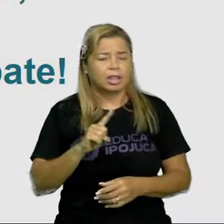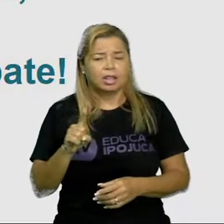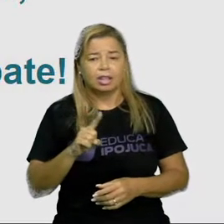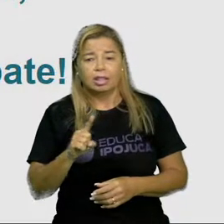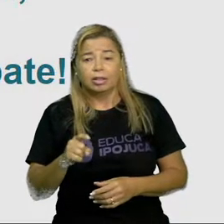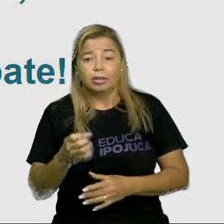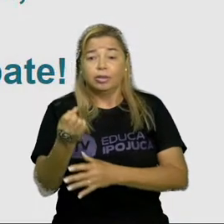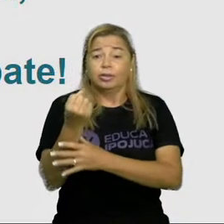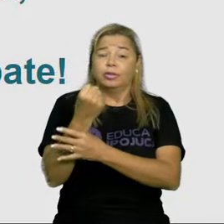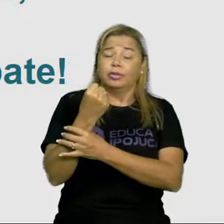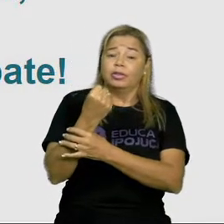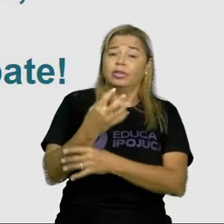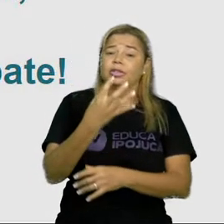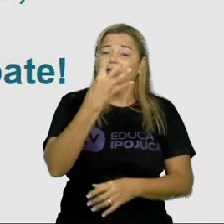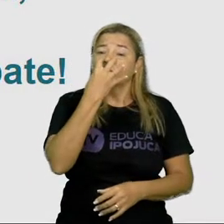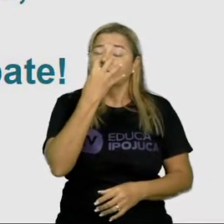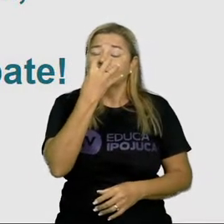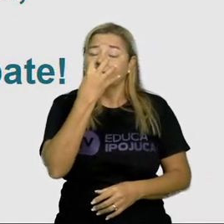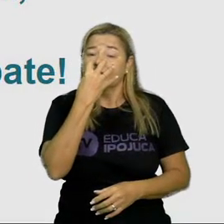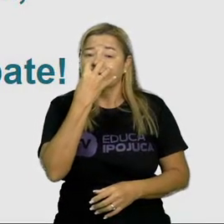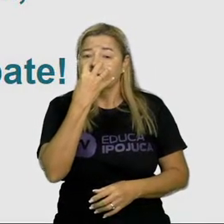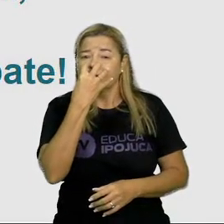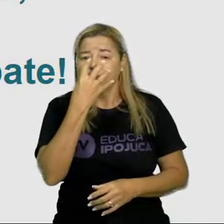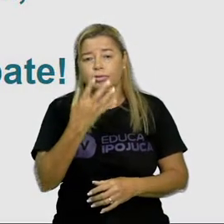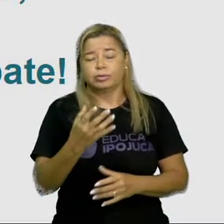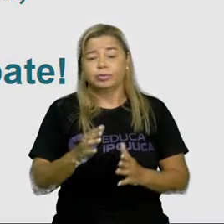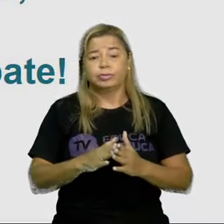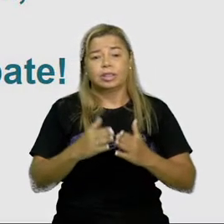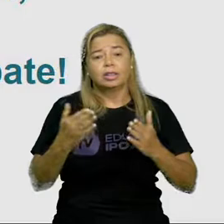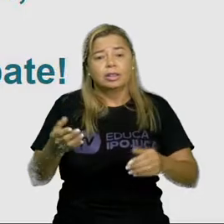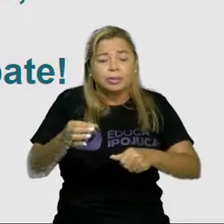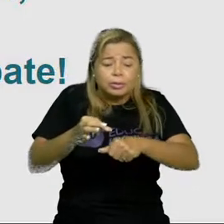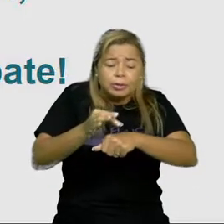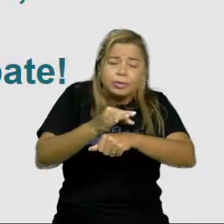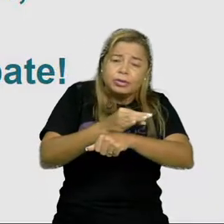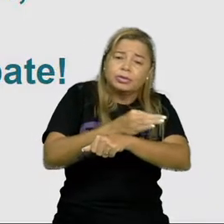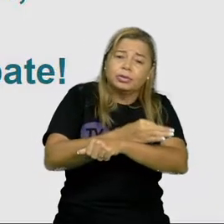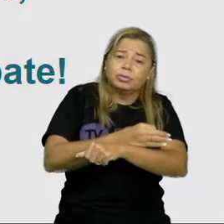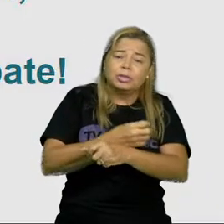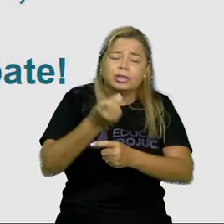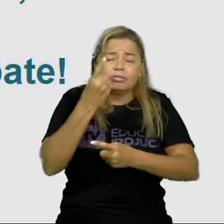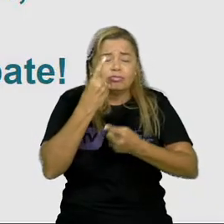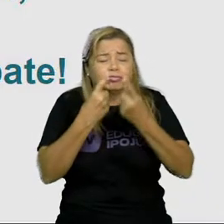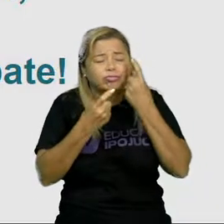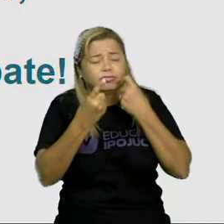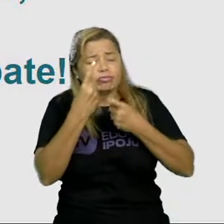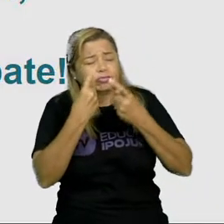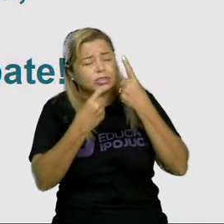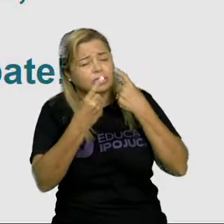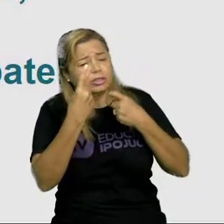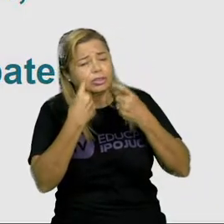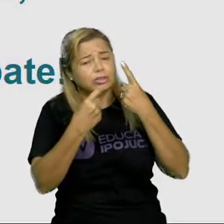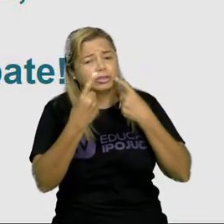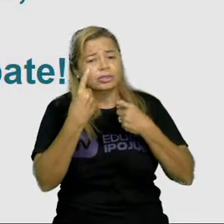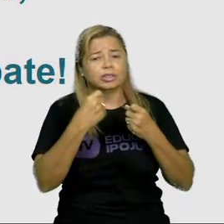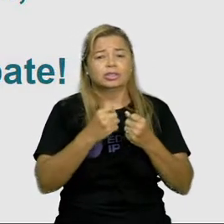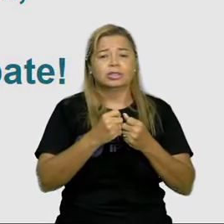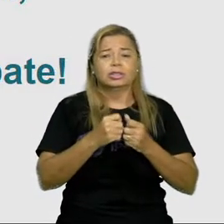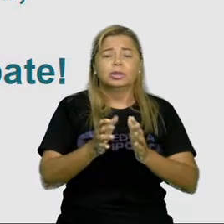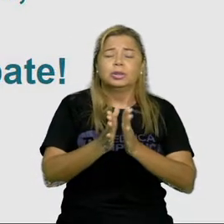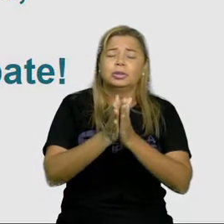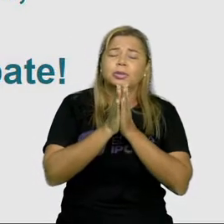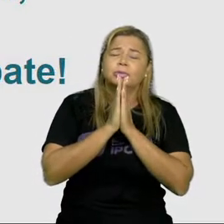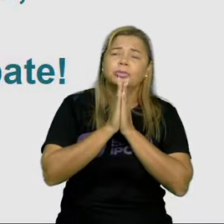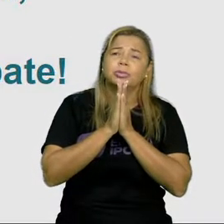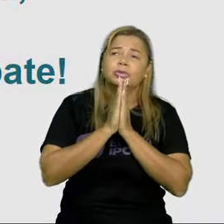aflita e chorosa, a pobre formiguinha pediu ao cão ó cão, tu